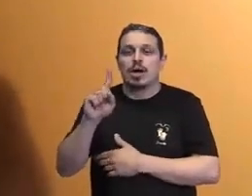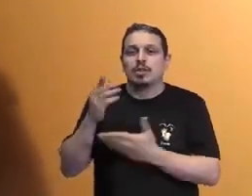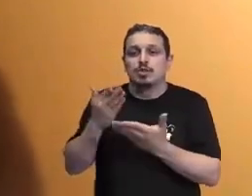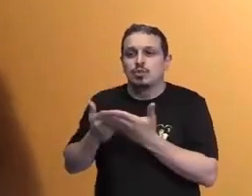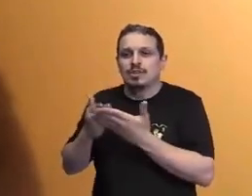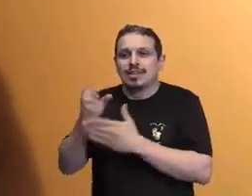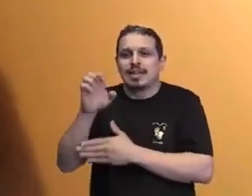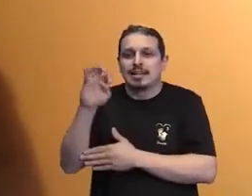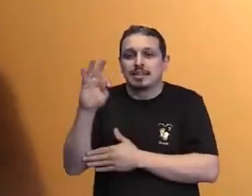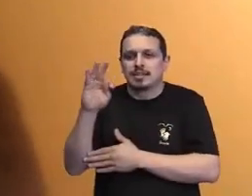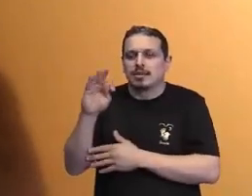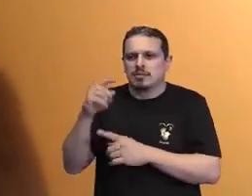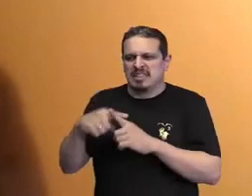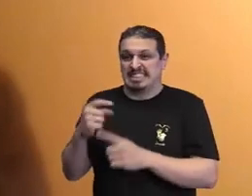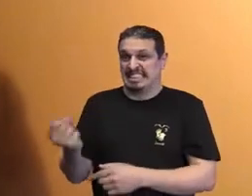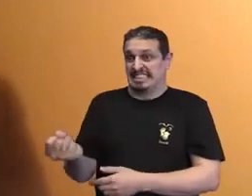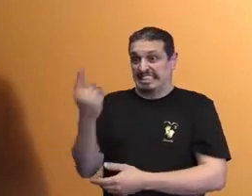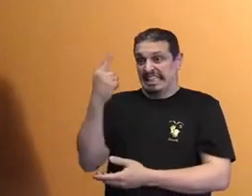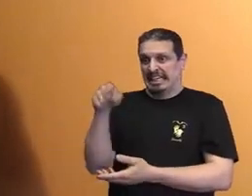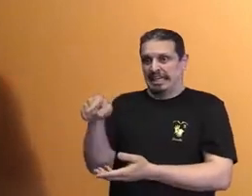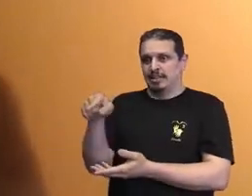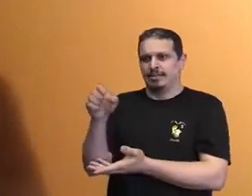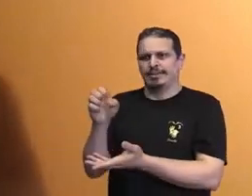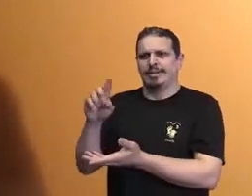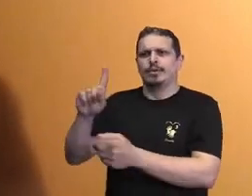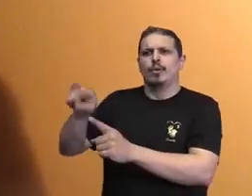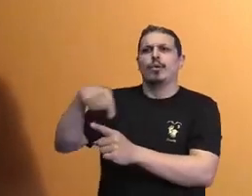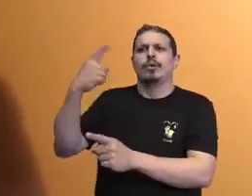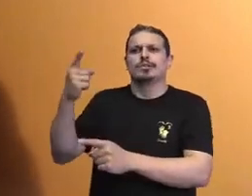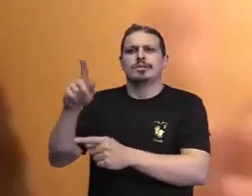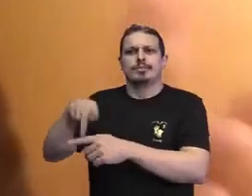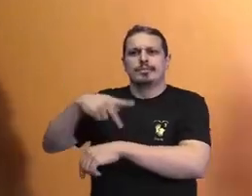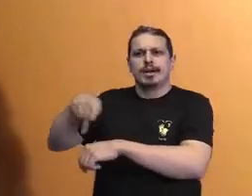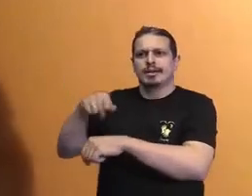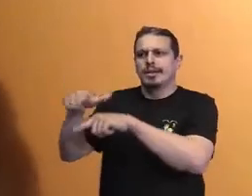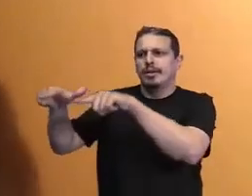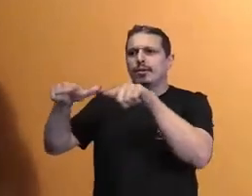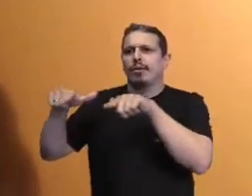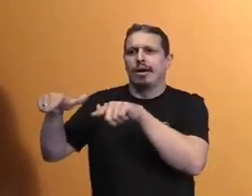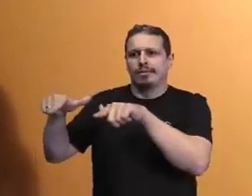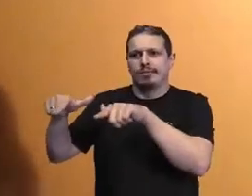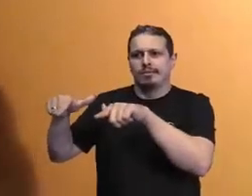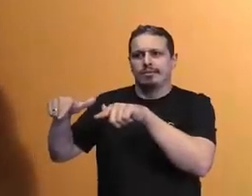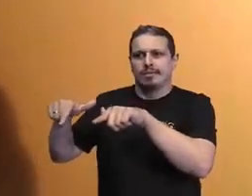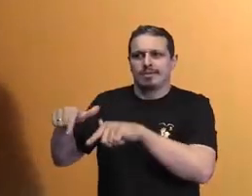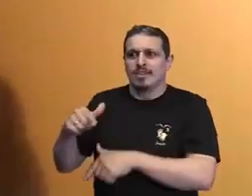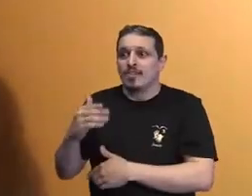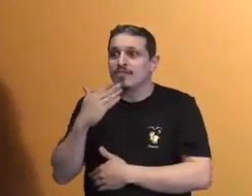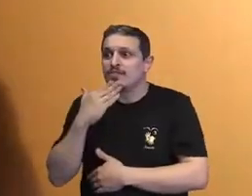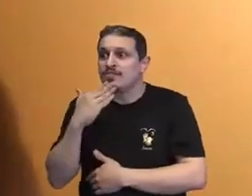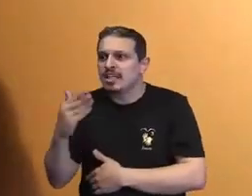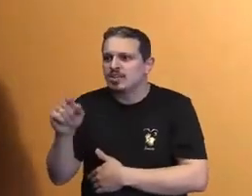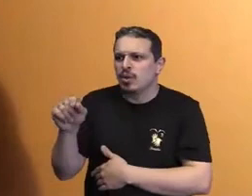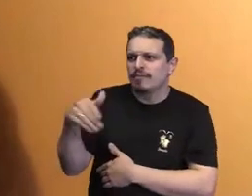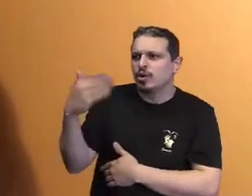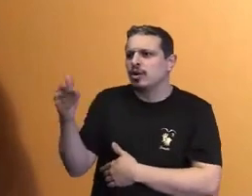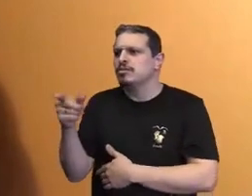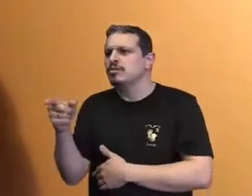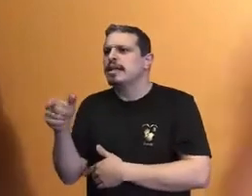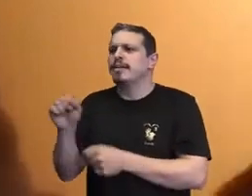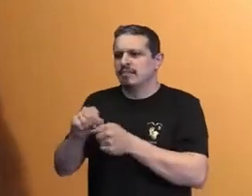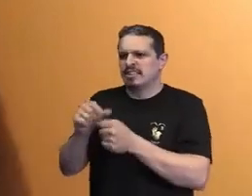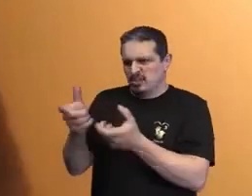meio estranho, dado que ele é de fora, e há pessoas que são colocadas de fora e são entendidas como estranhas, só porque são